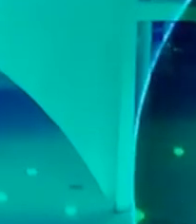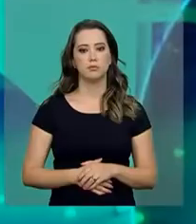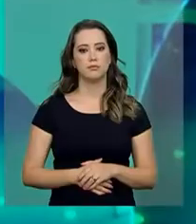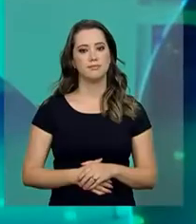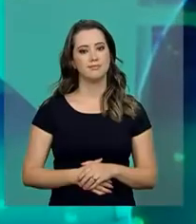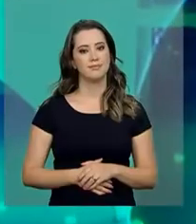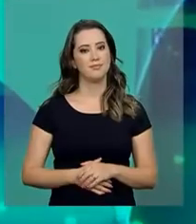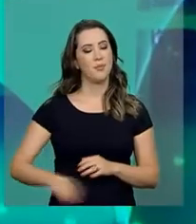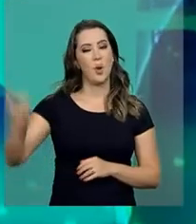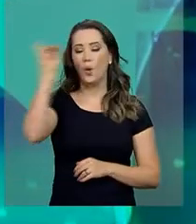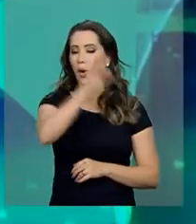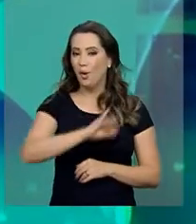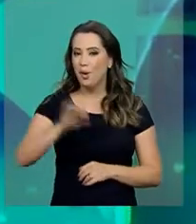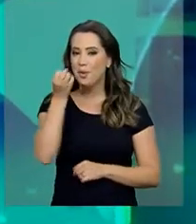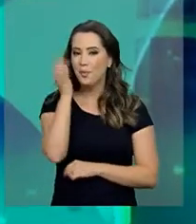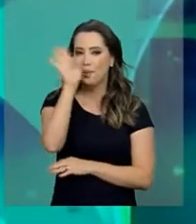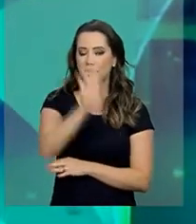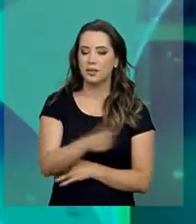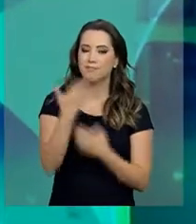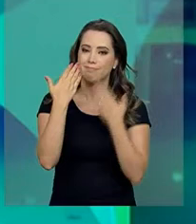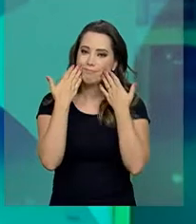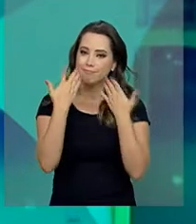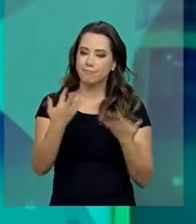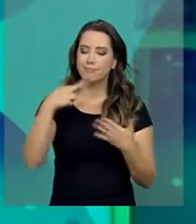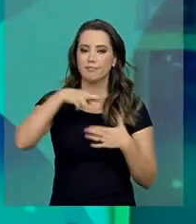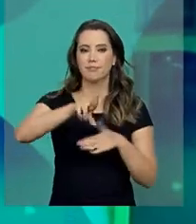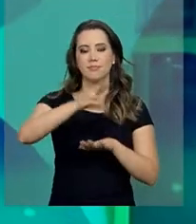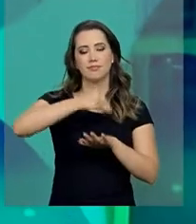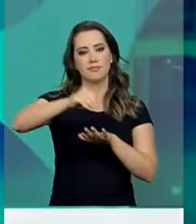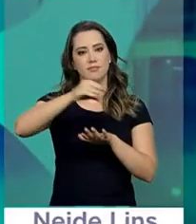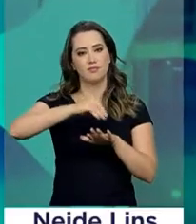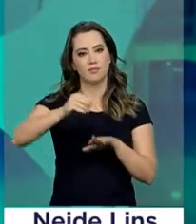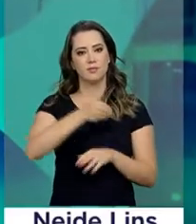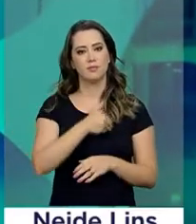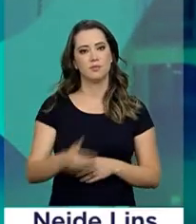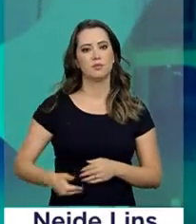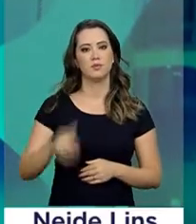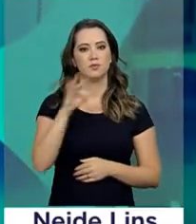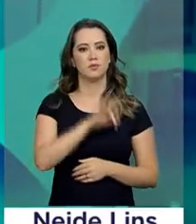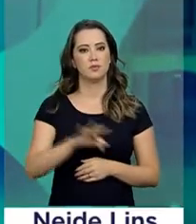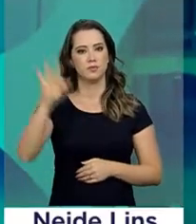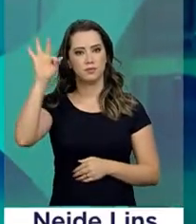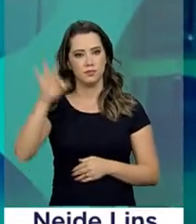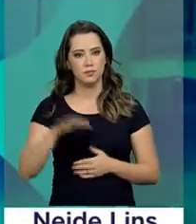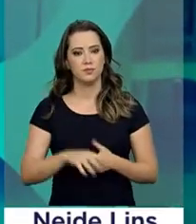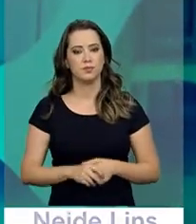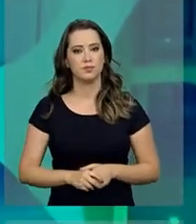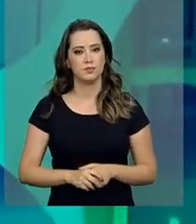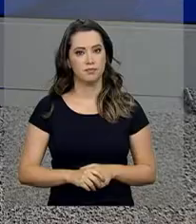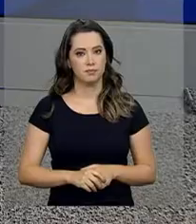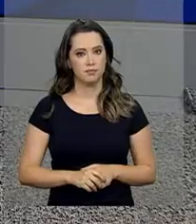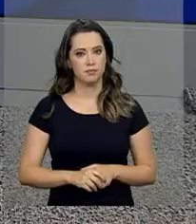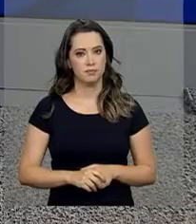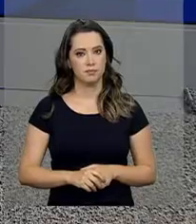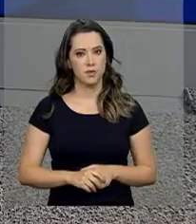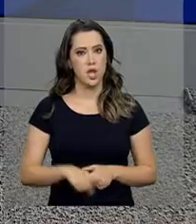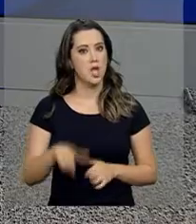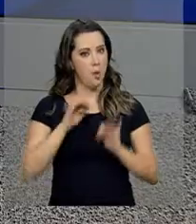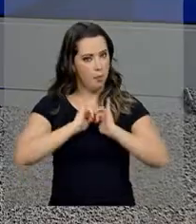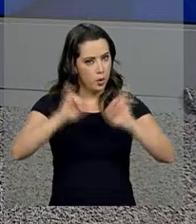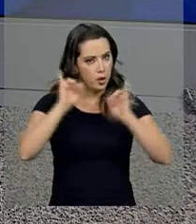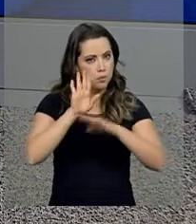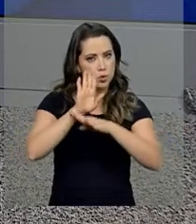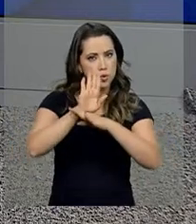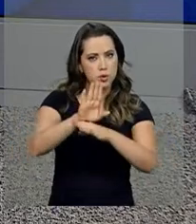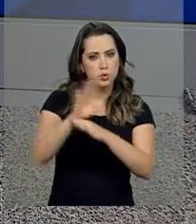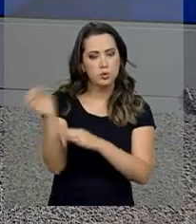Olá, boa tarde. No ar, mais uma edição do repórter NBR com as notícias do governo federal. Lançado